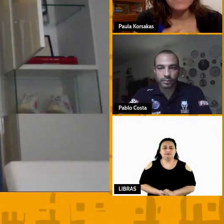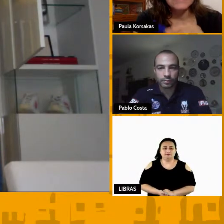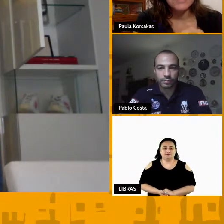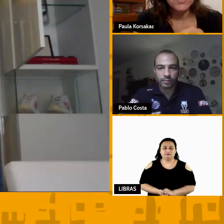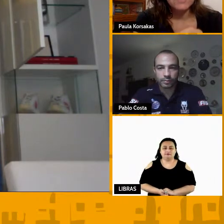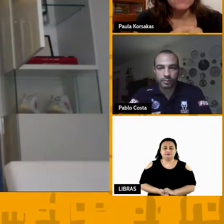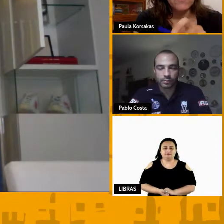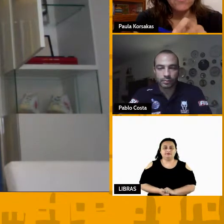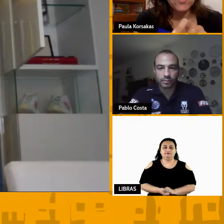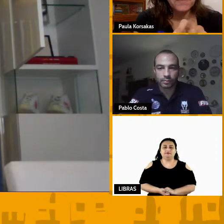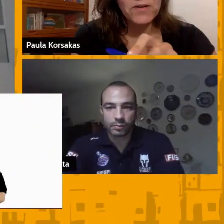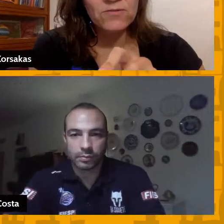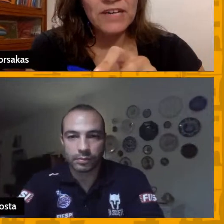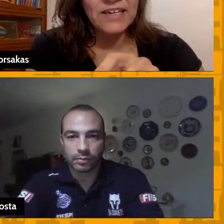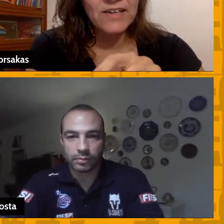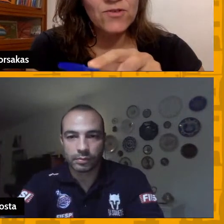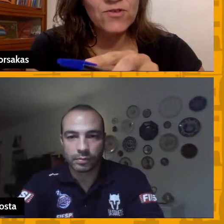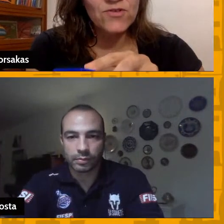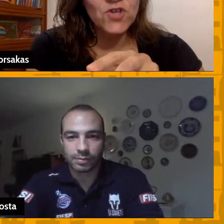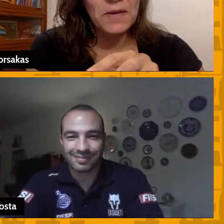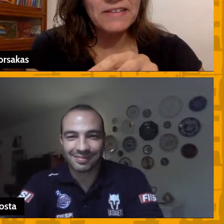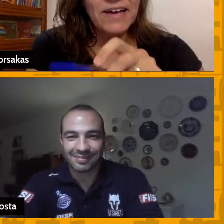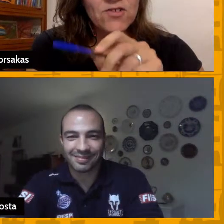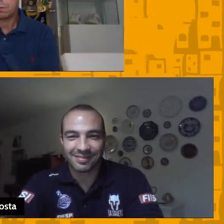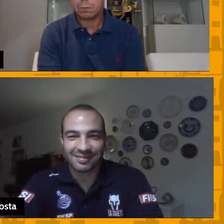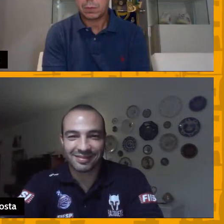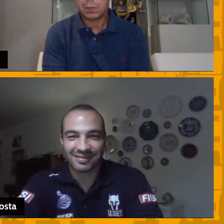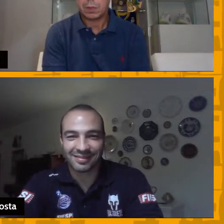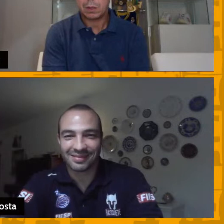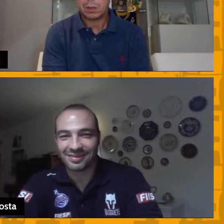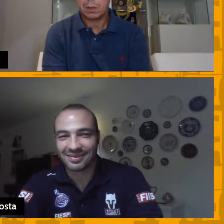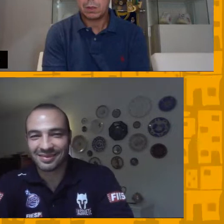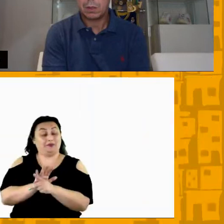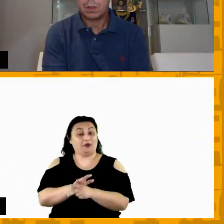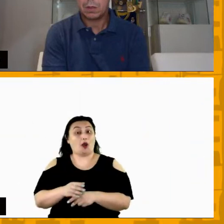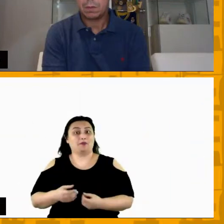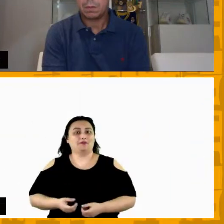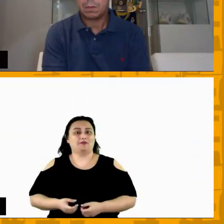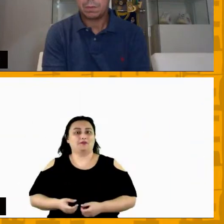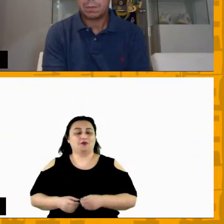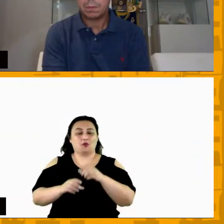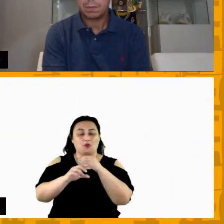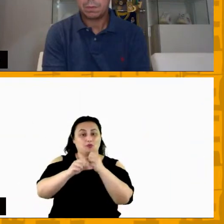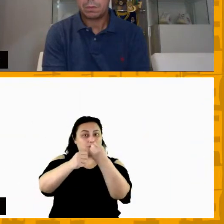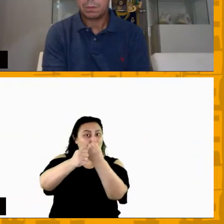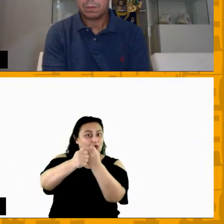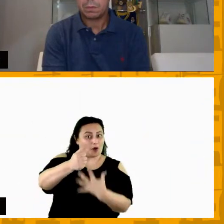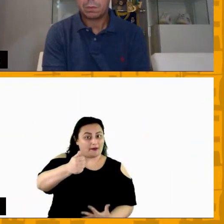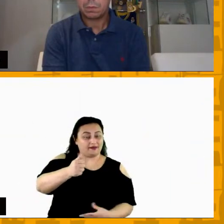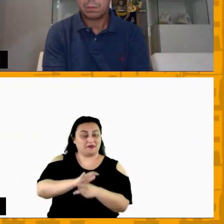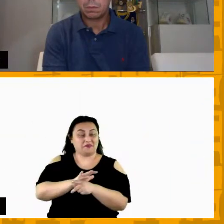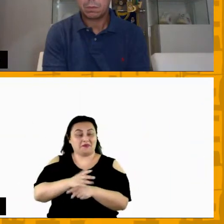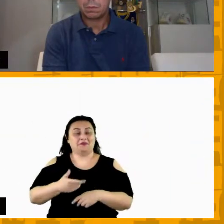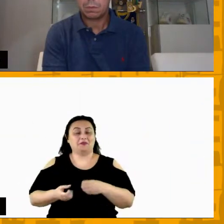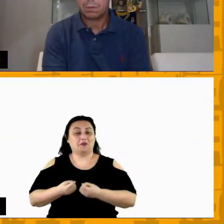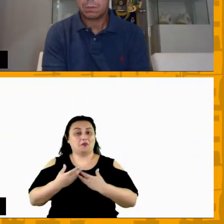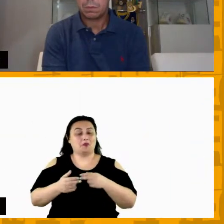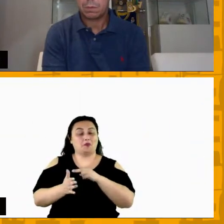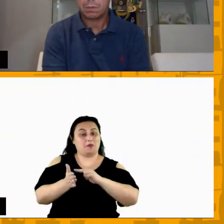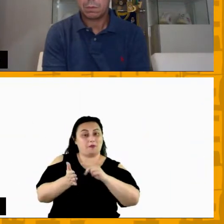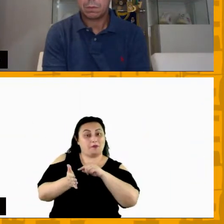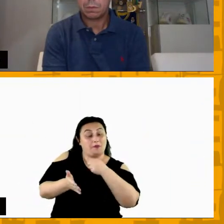Muito bom está chegando um monte de perguntas aqui nos comentários eu já vou pular para elas mas eu queria aproveitar o gancho que você deu agora Elinho falando